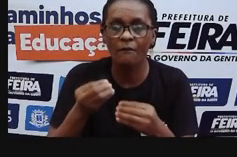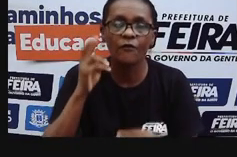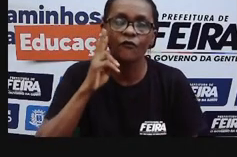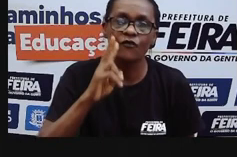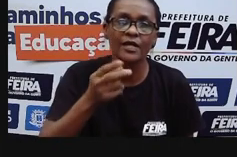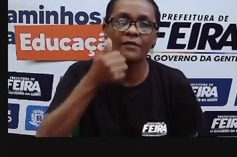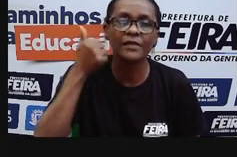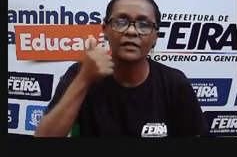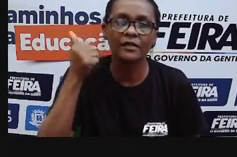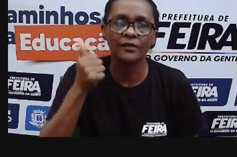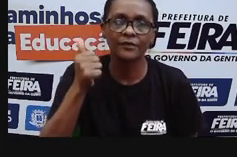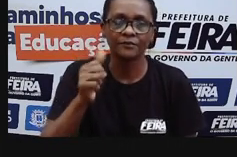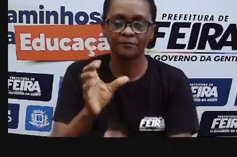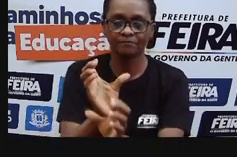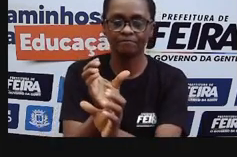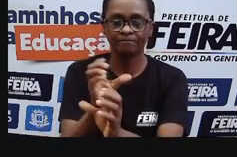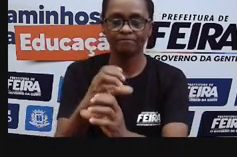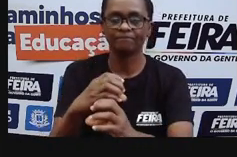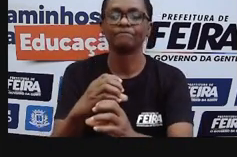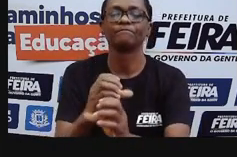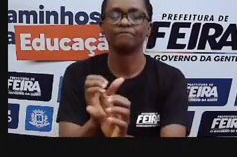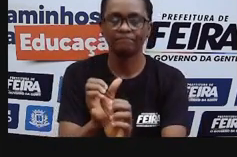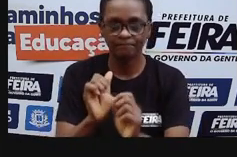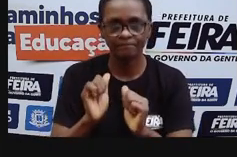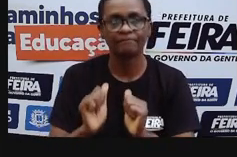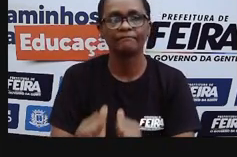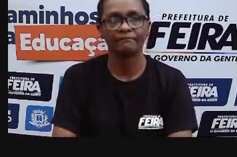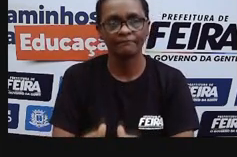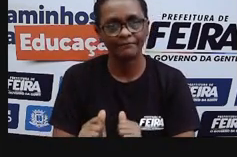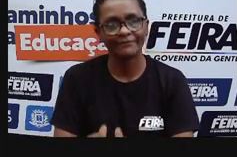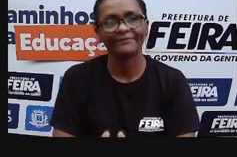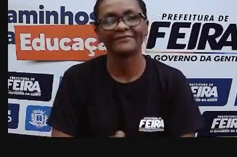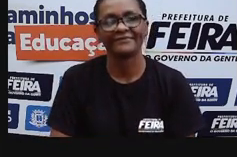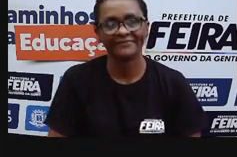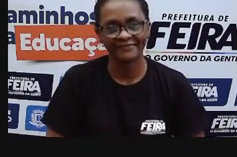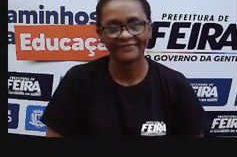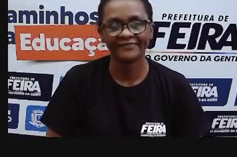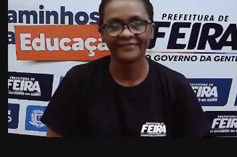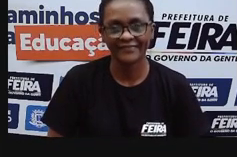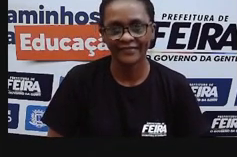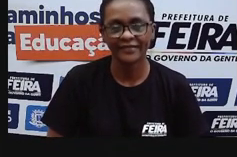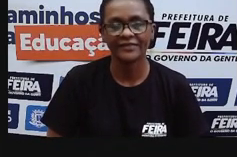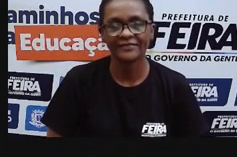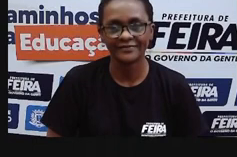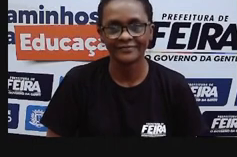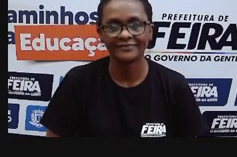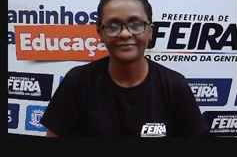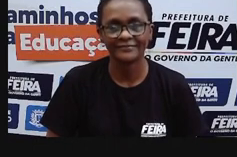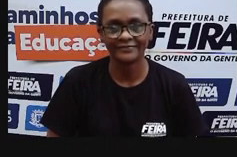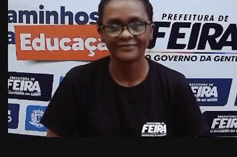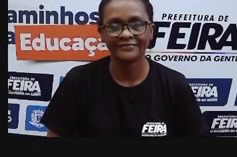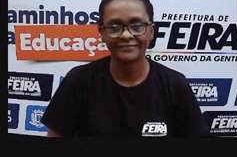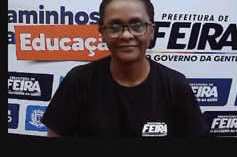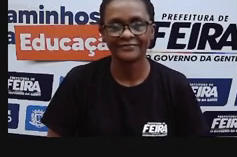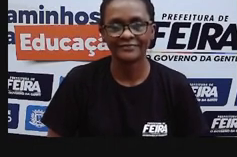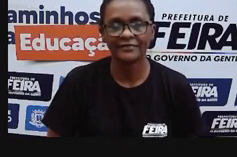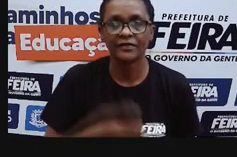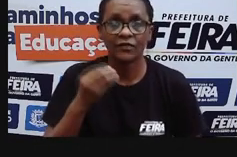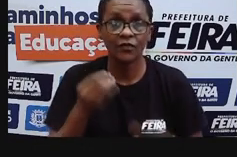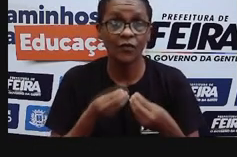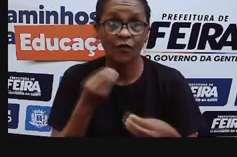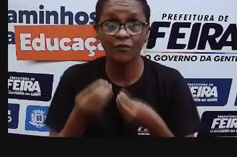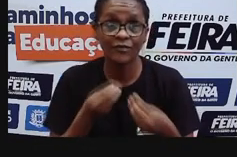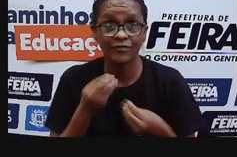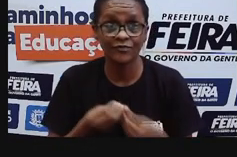algumas funções, que talvez vocês nem imaginassem que esses seres vivos se prepariam para nós, né?